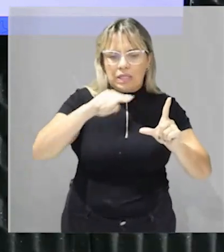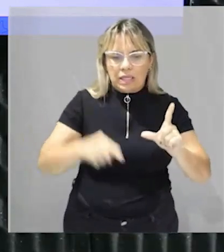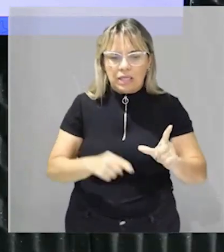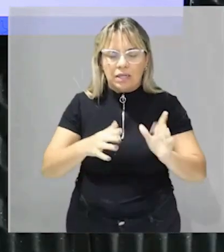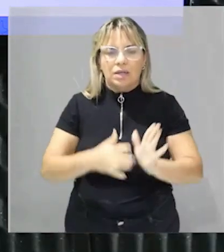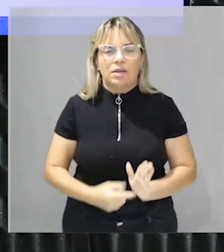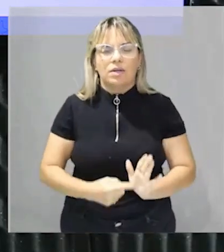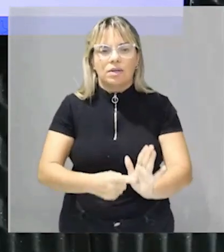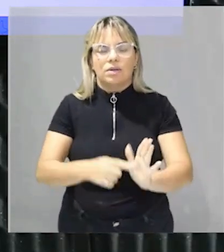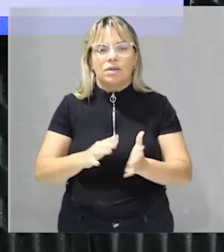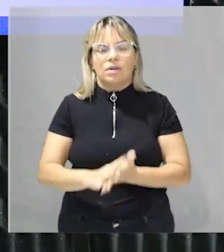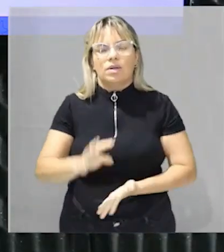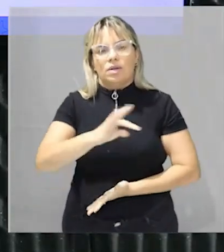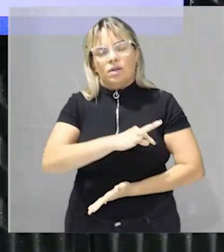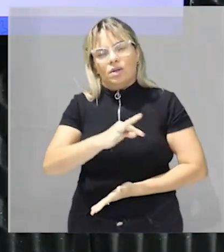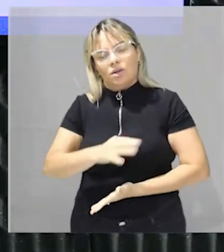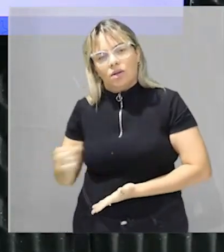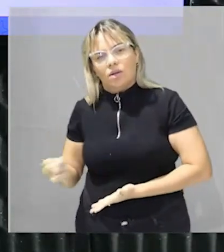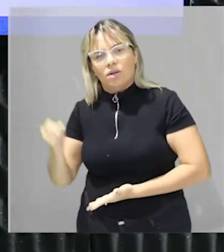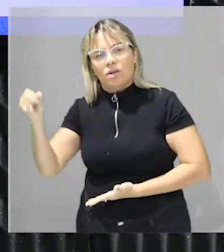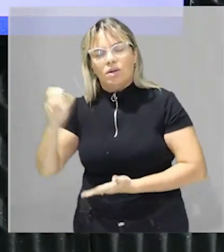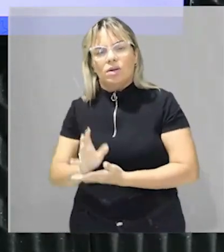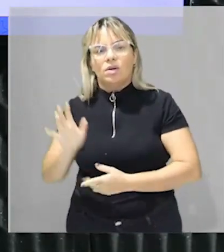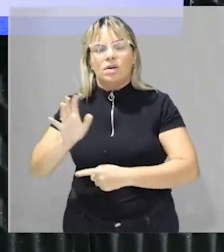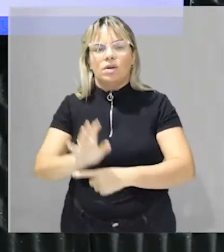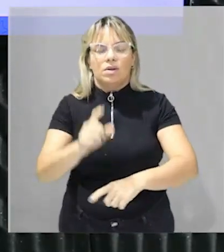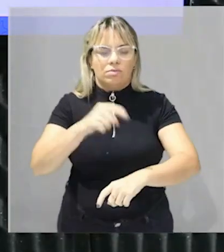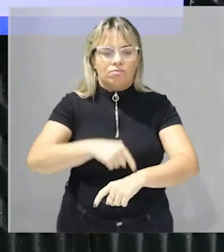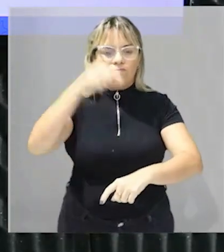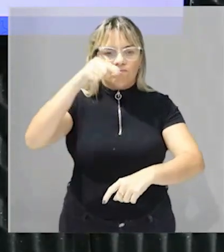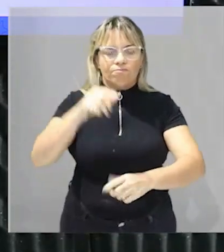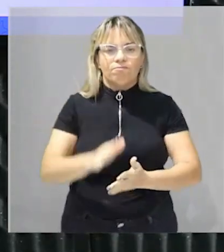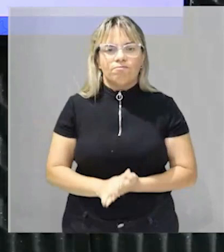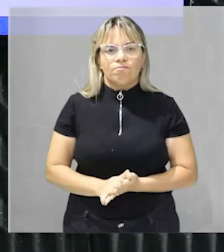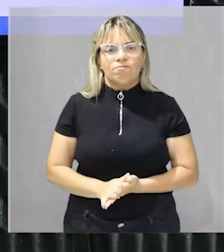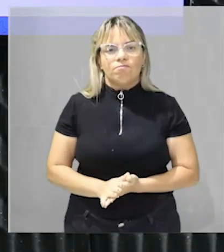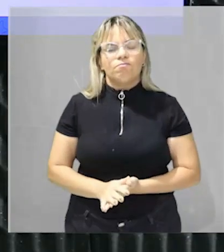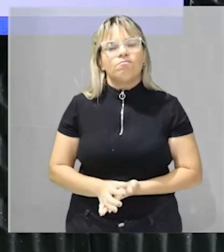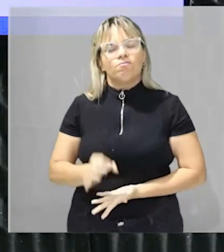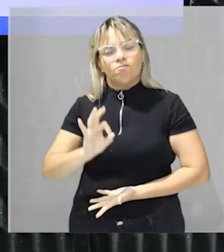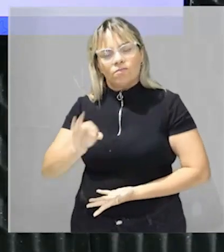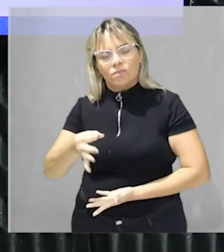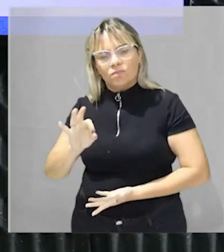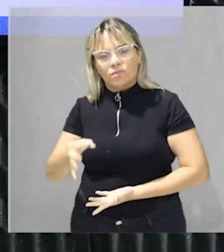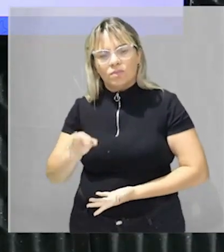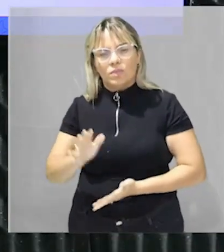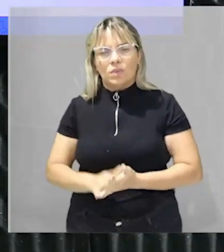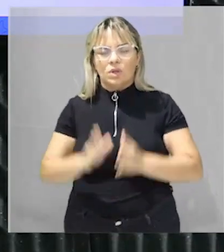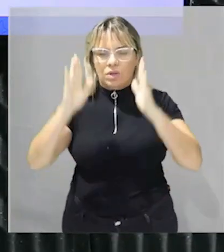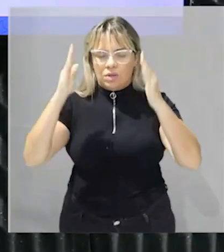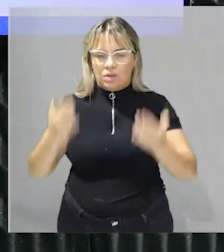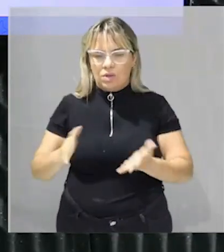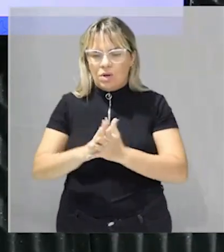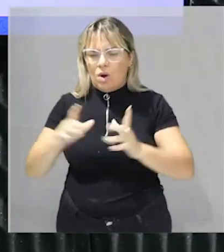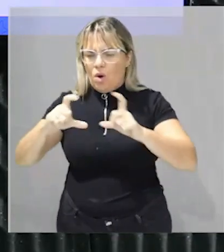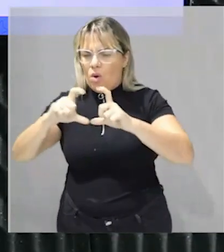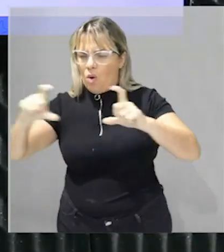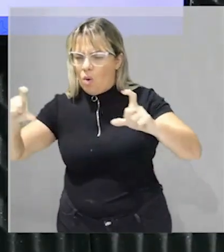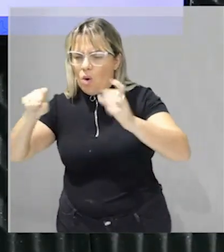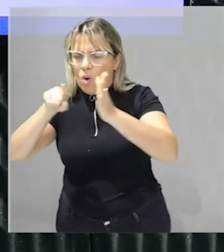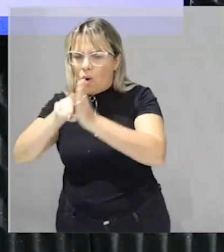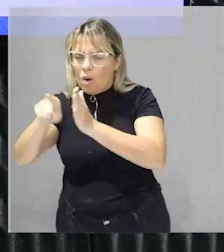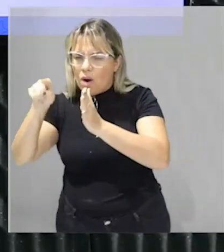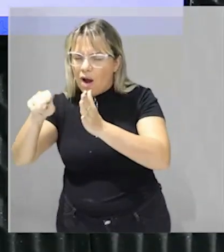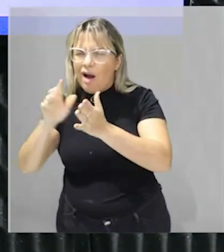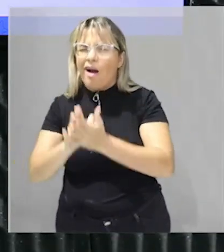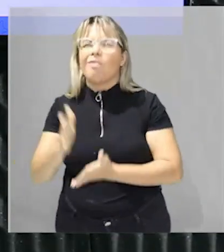uma técnica importante muitas vezes que te ajuda no tempo é primeiro analisar o comando entender o que a pergunta quer